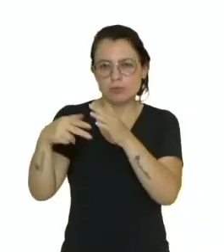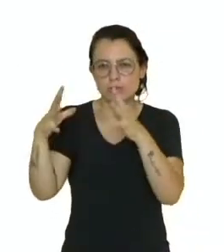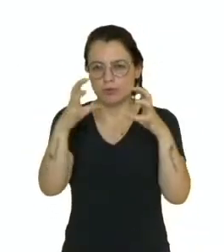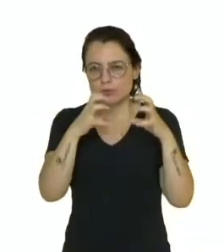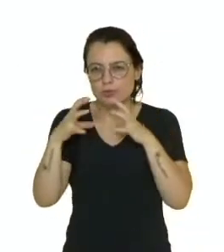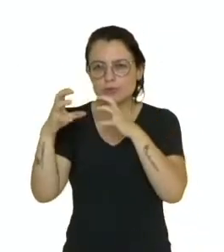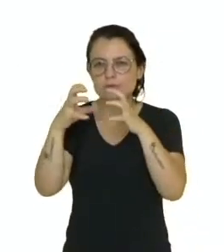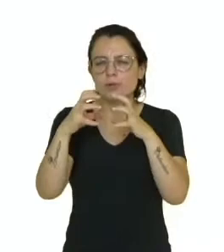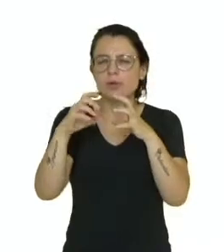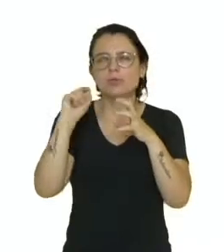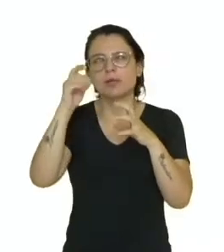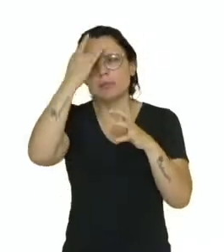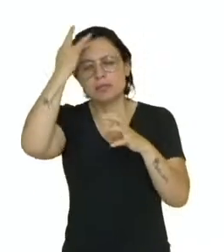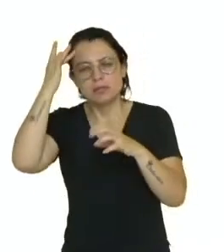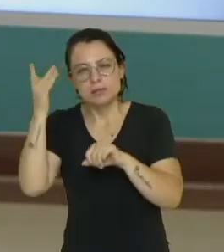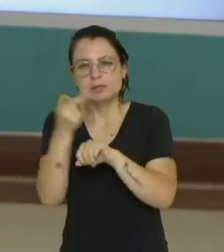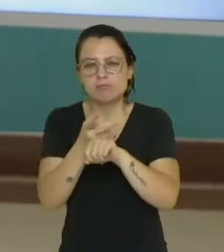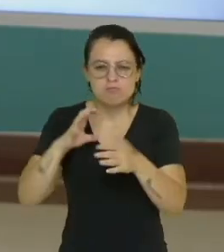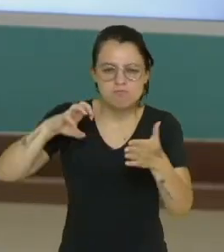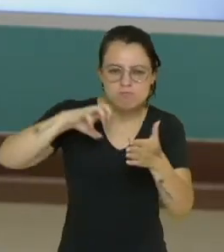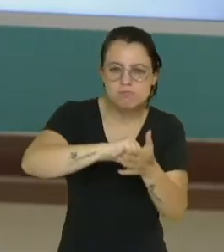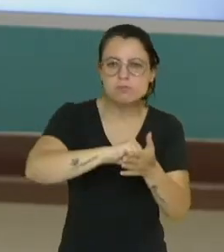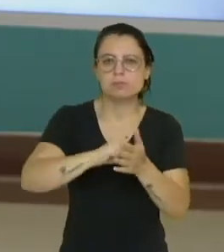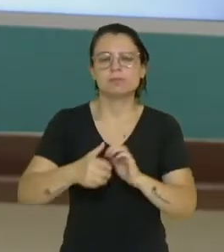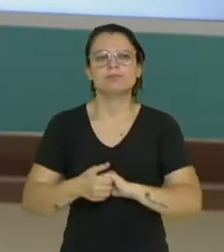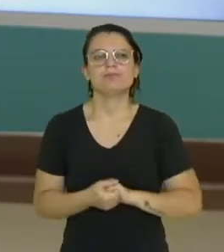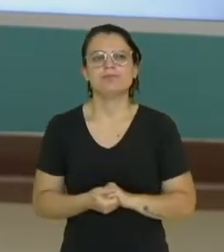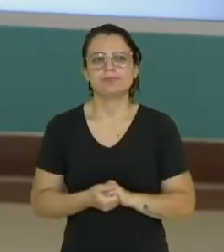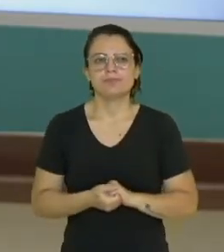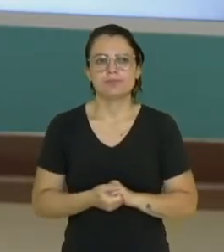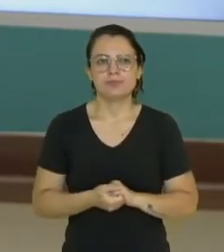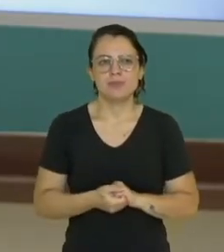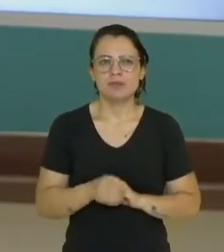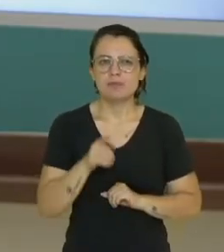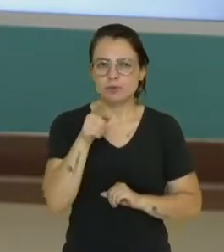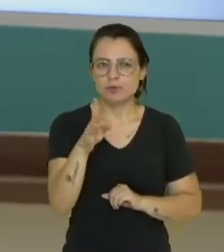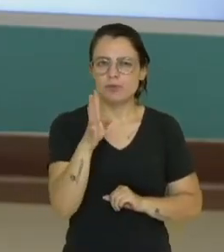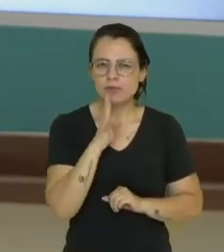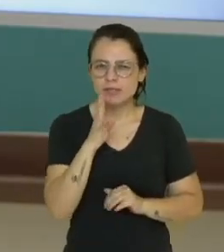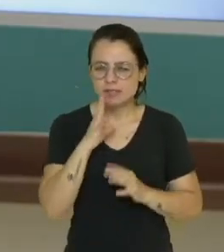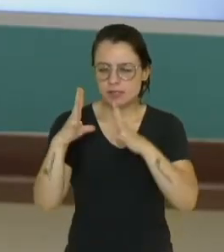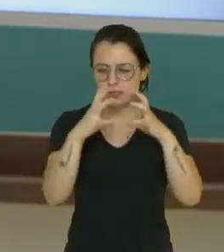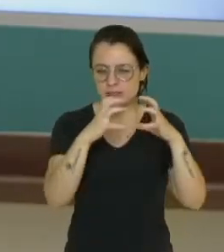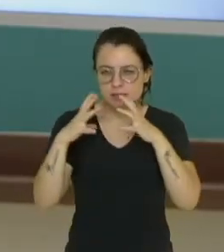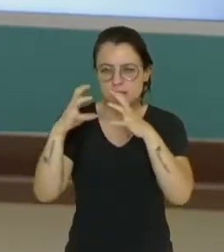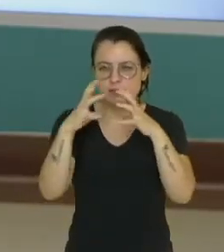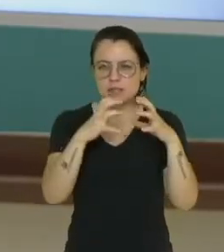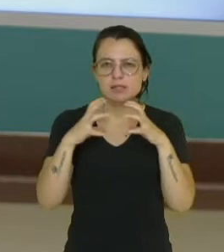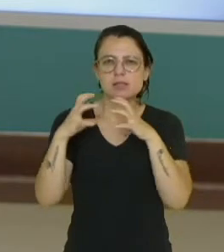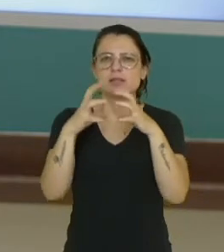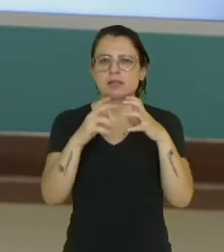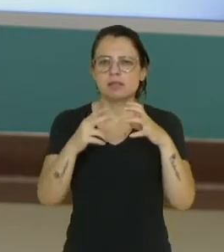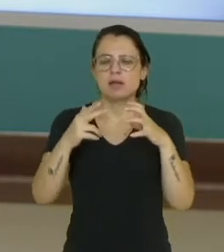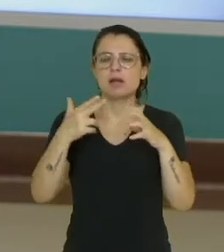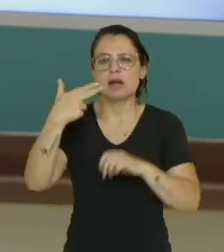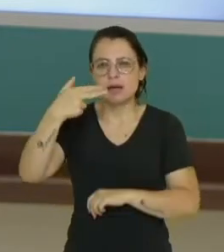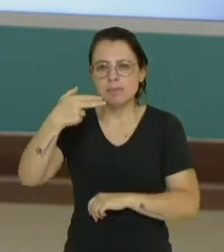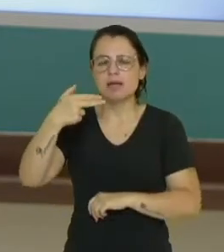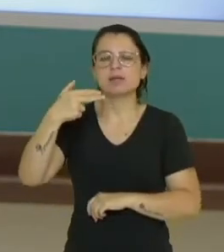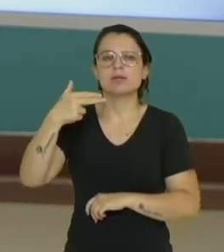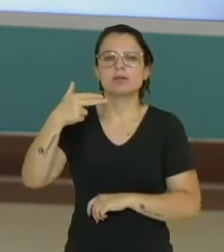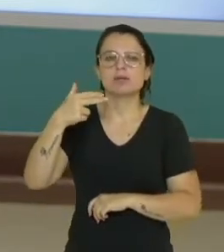procura e tentativa de ter posse sobre eles? Vocês conhecem algum conflito armado causado pela disputa por recursos